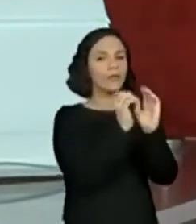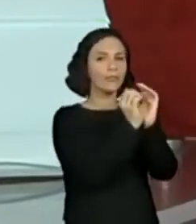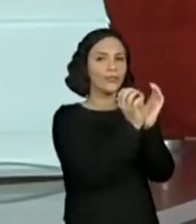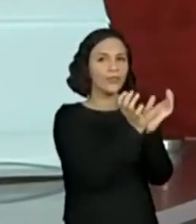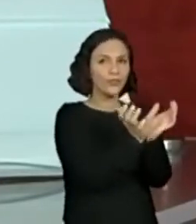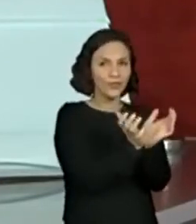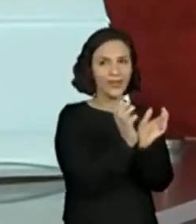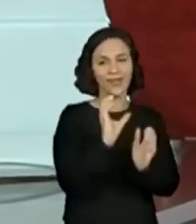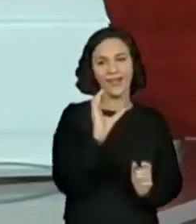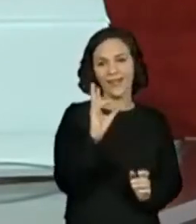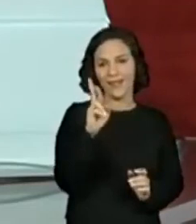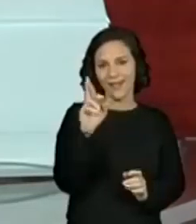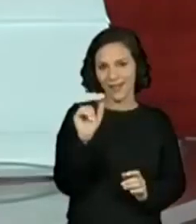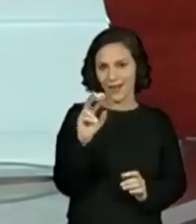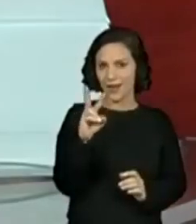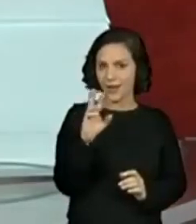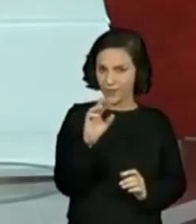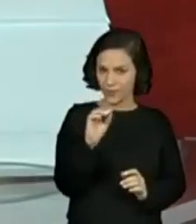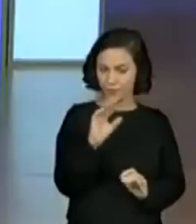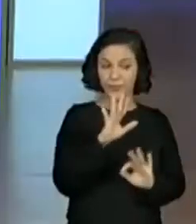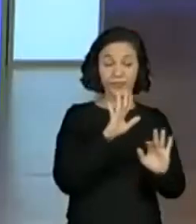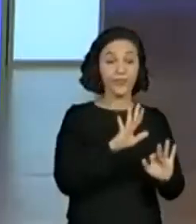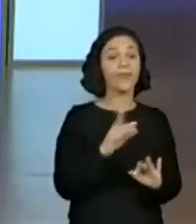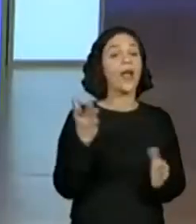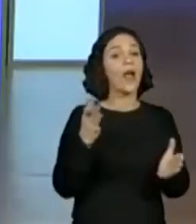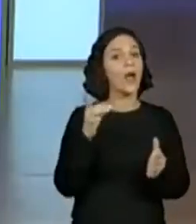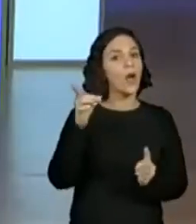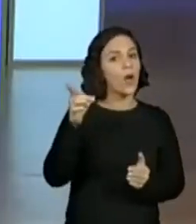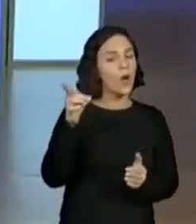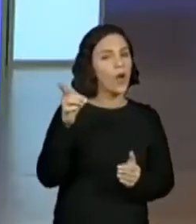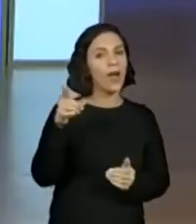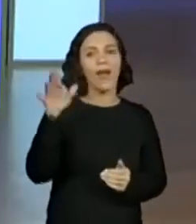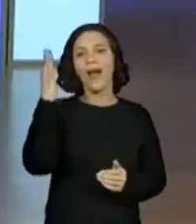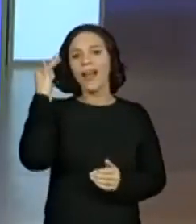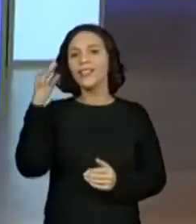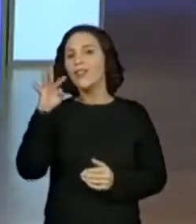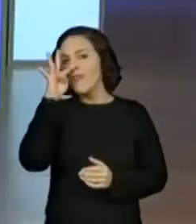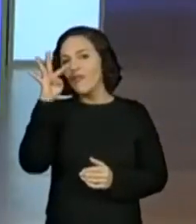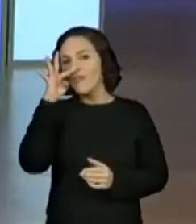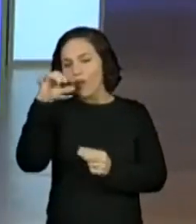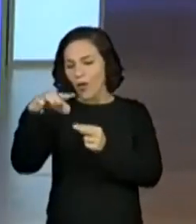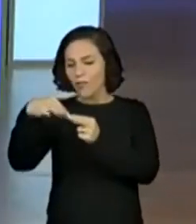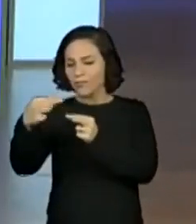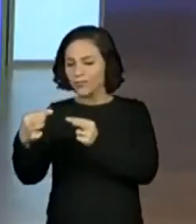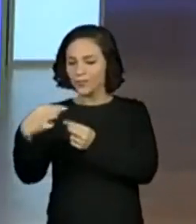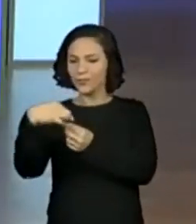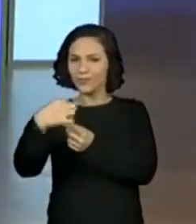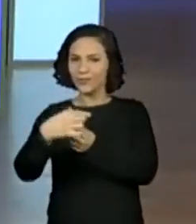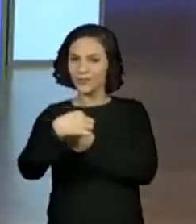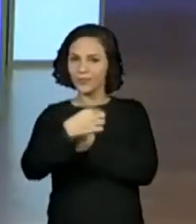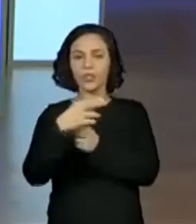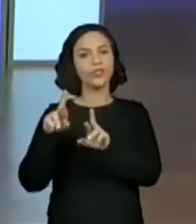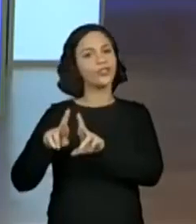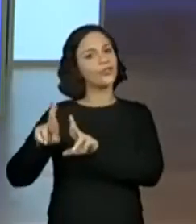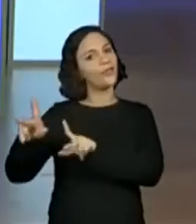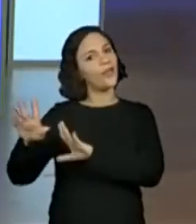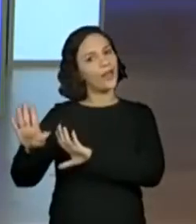caso, é diferente ali das margaridas. Sim. Eu já sei que tem o quê? O que eu sei que tem? Doze.